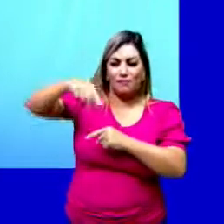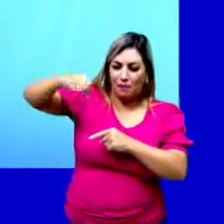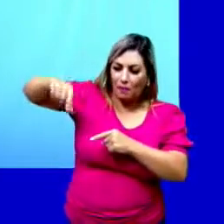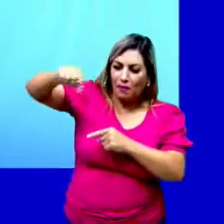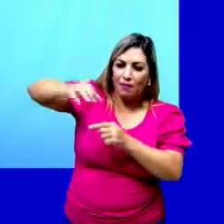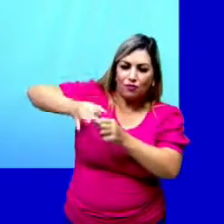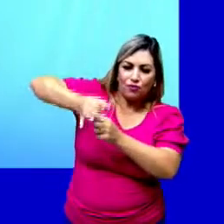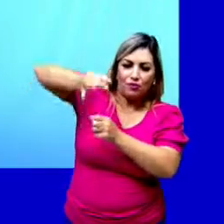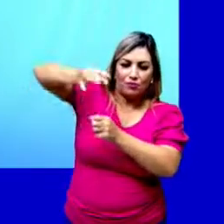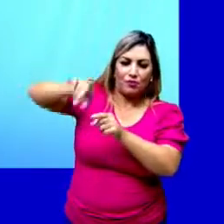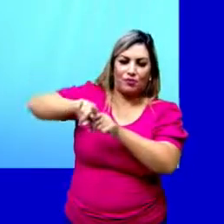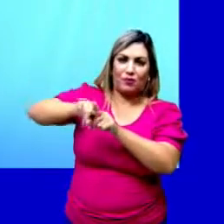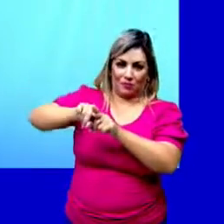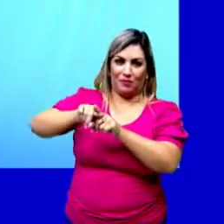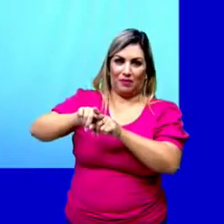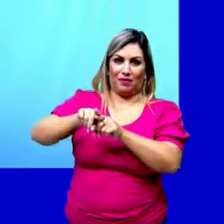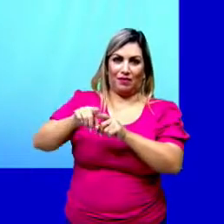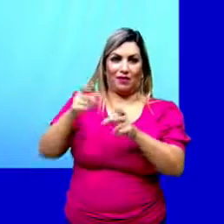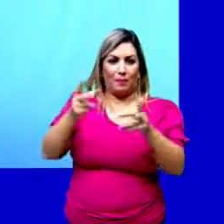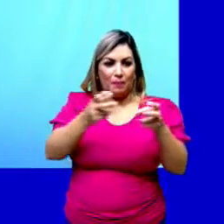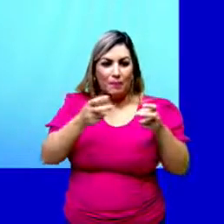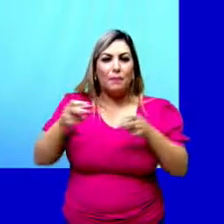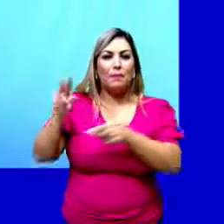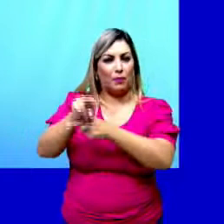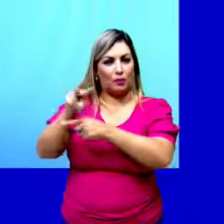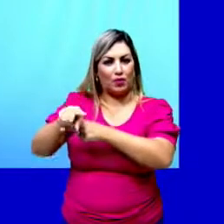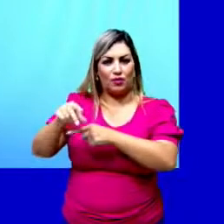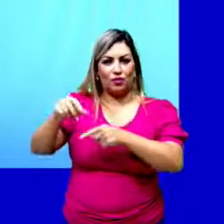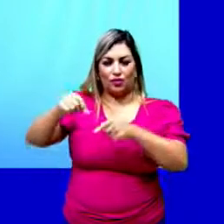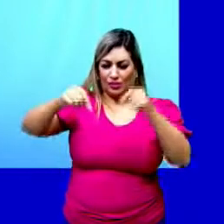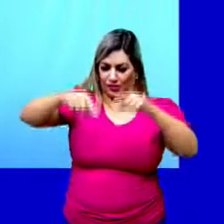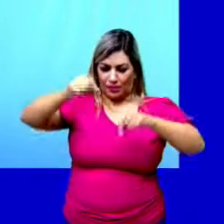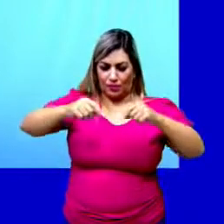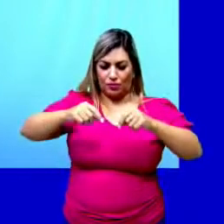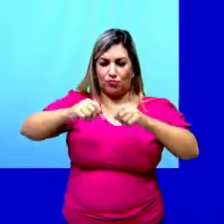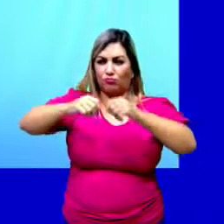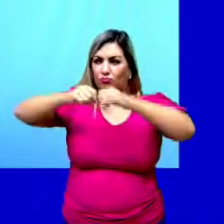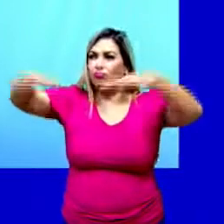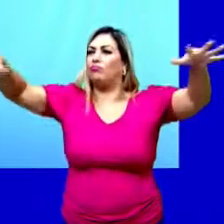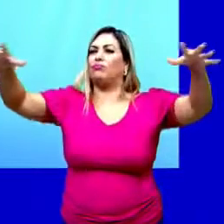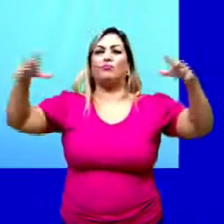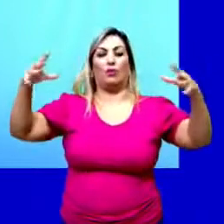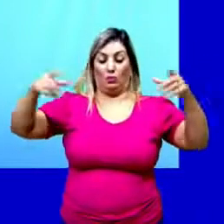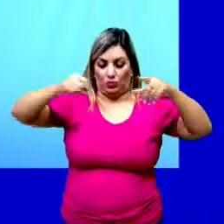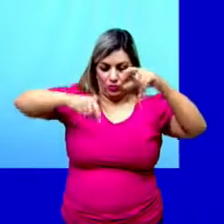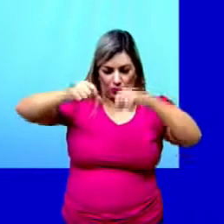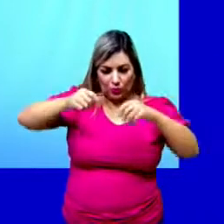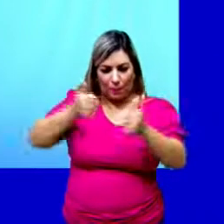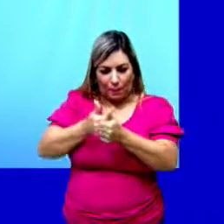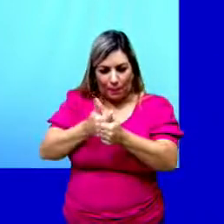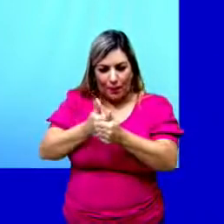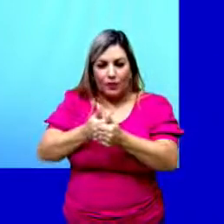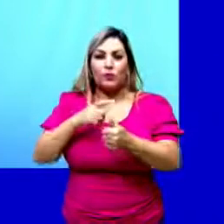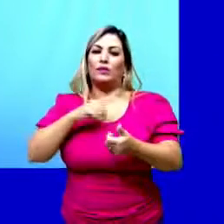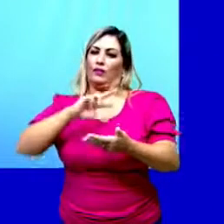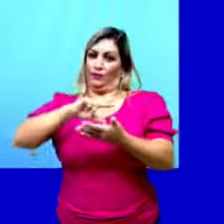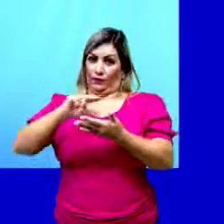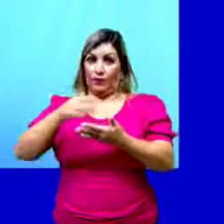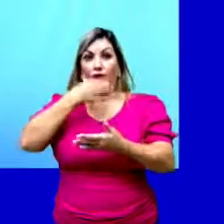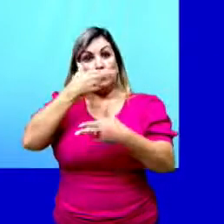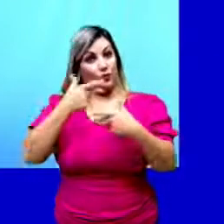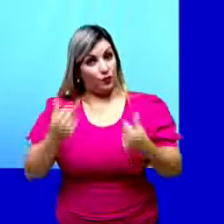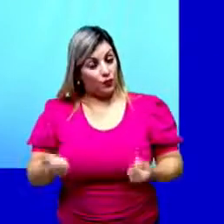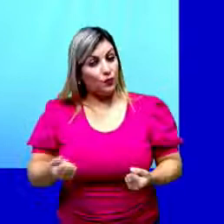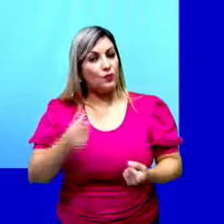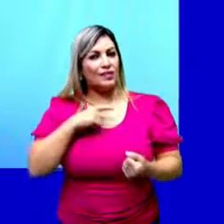além de ajudar na dispersão das sementes. Como assim ajudar na dispersão das sementes? Existem muitos frutos